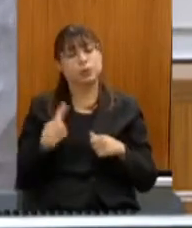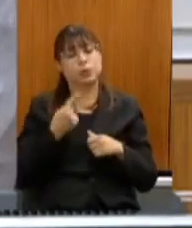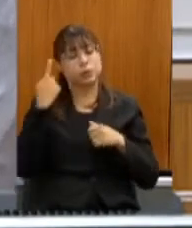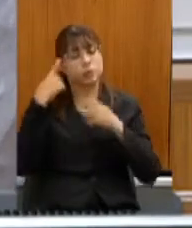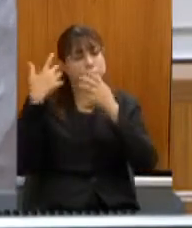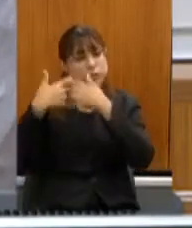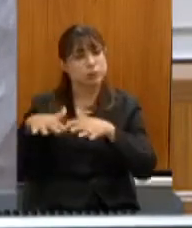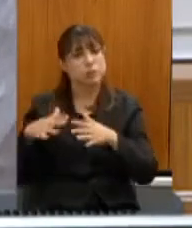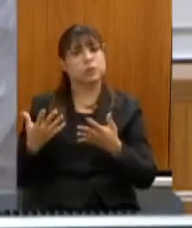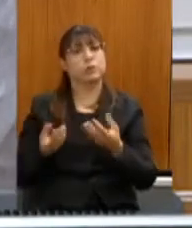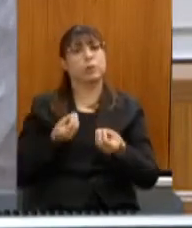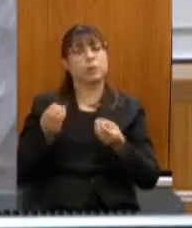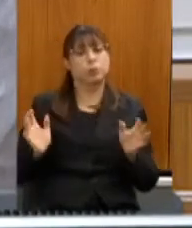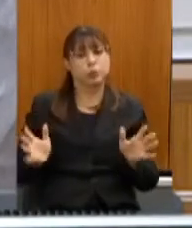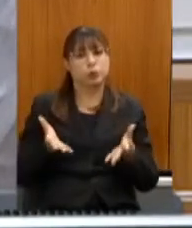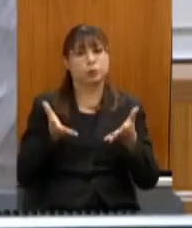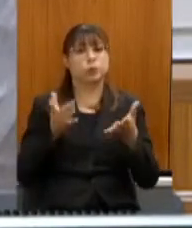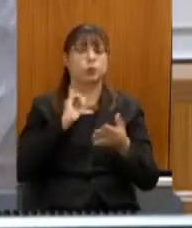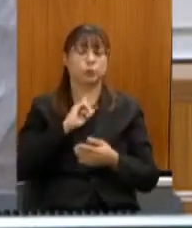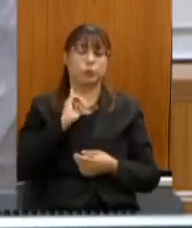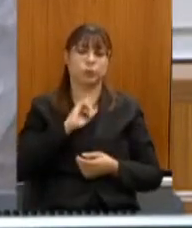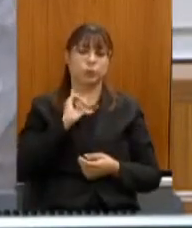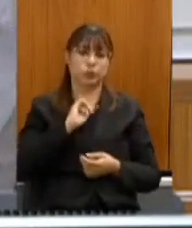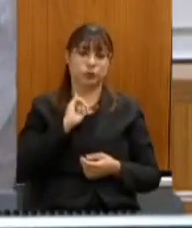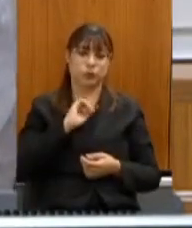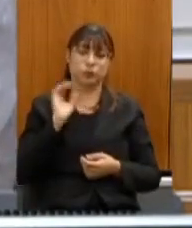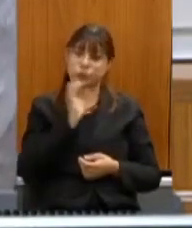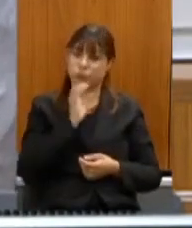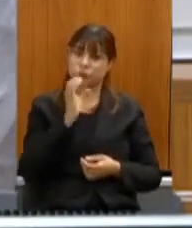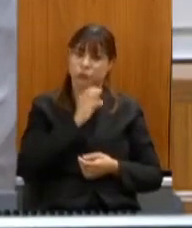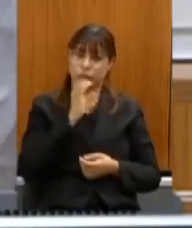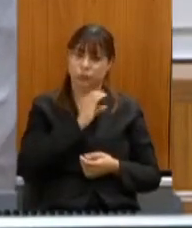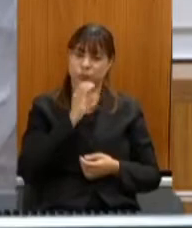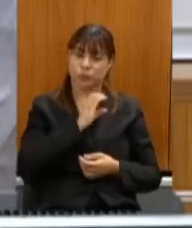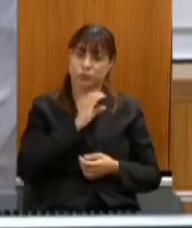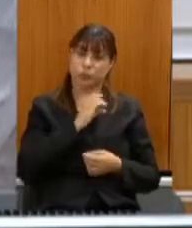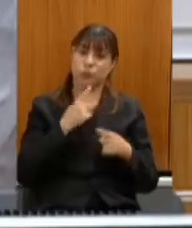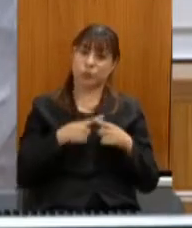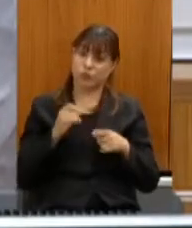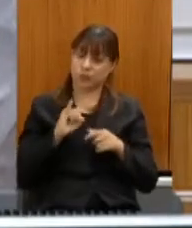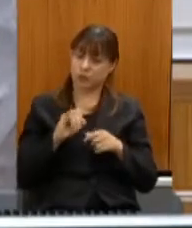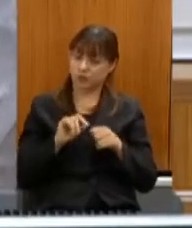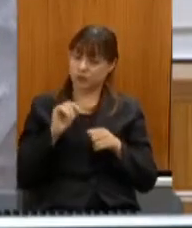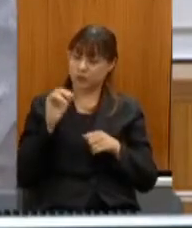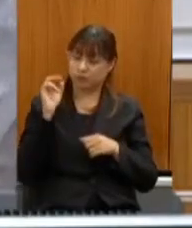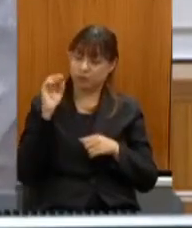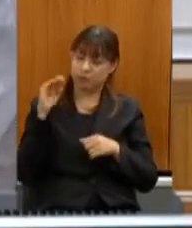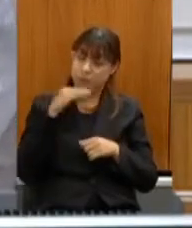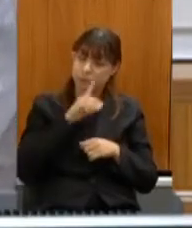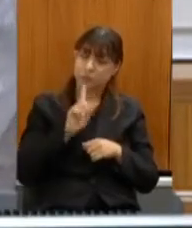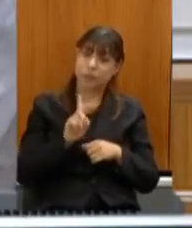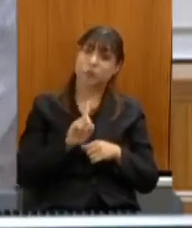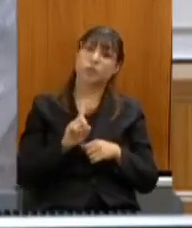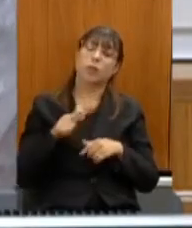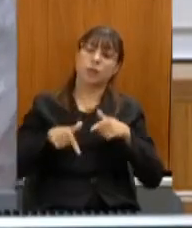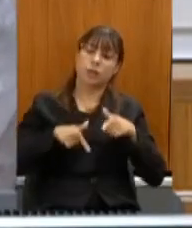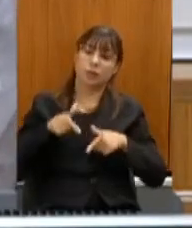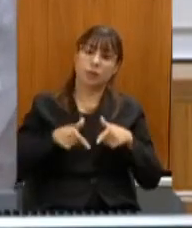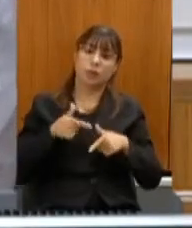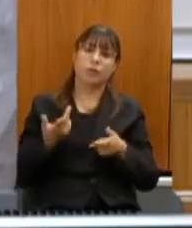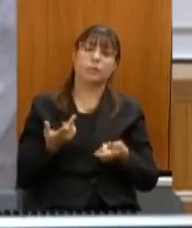seriamente o fomento em Minas Gerais urgente porque senão as nossas ações vão continuar sendo